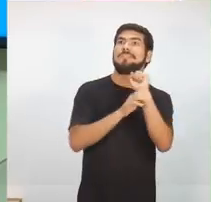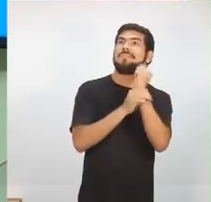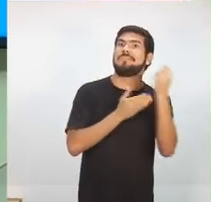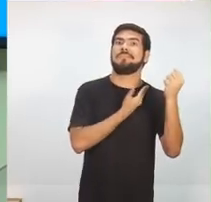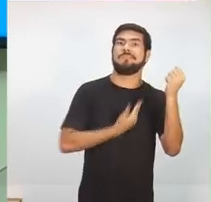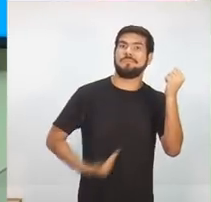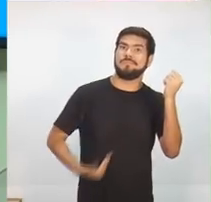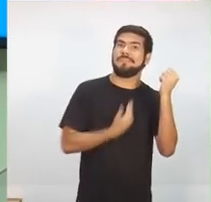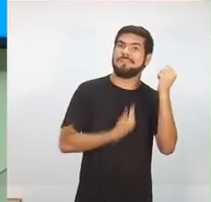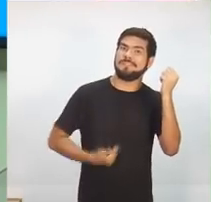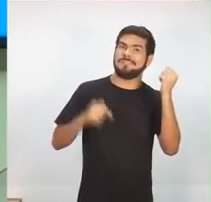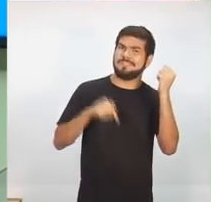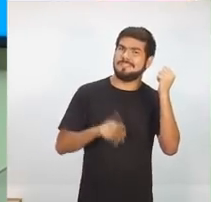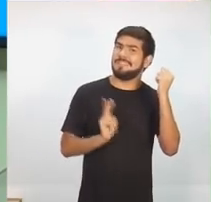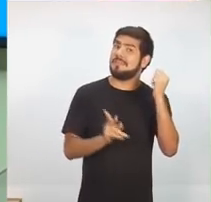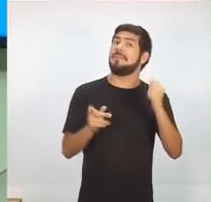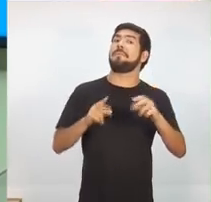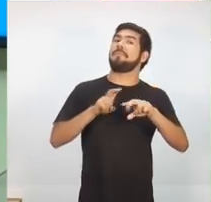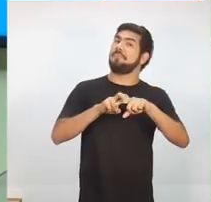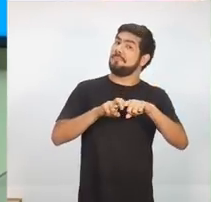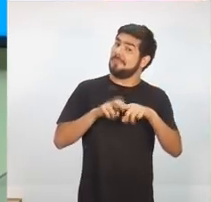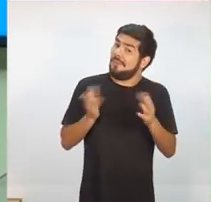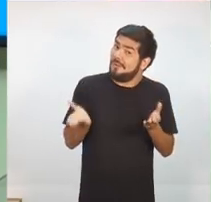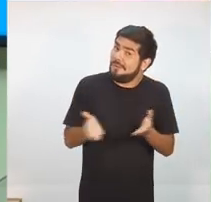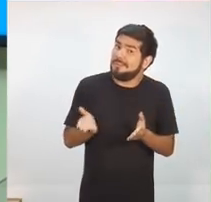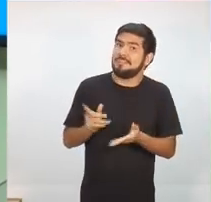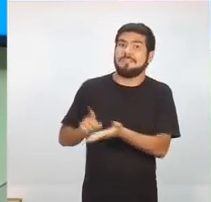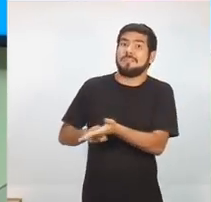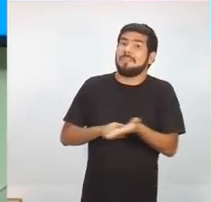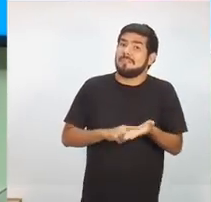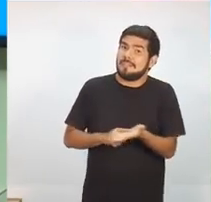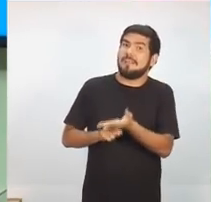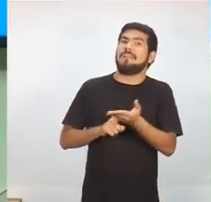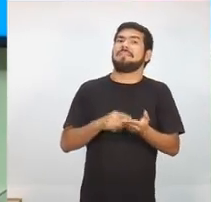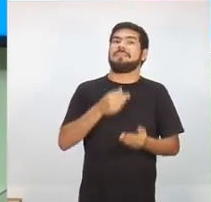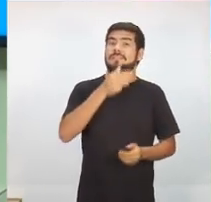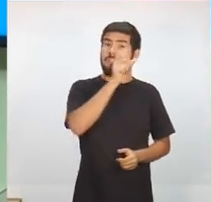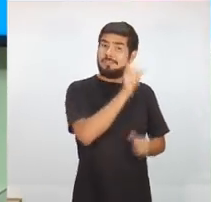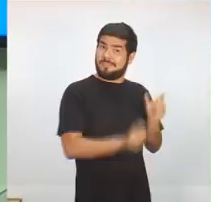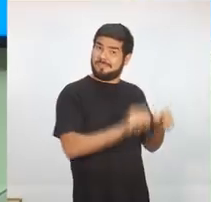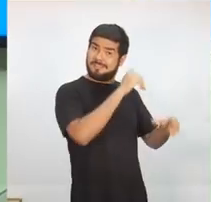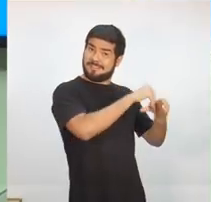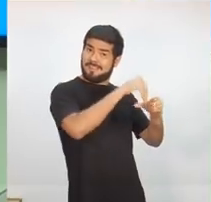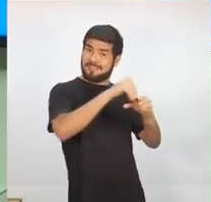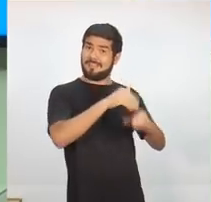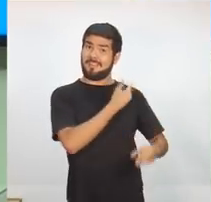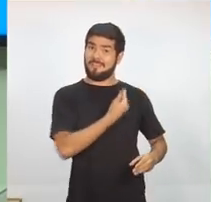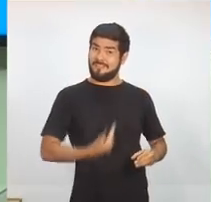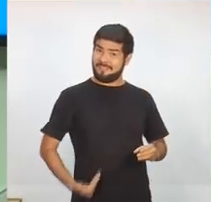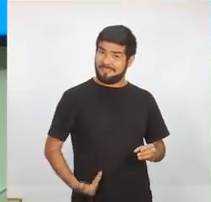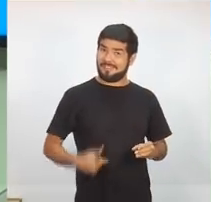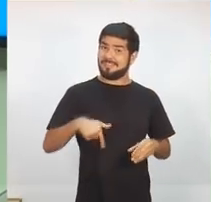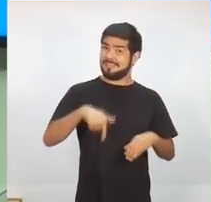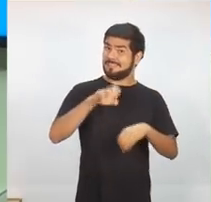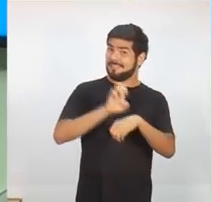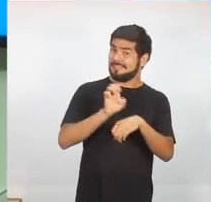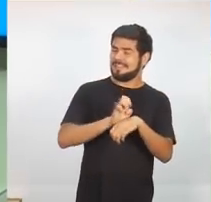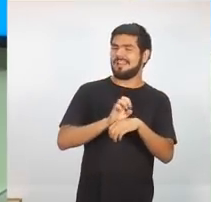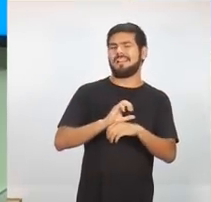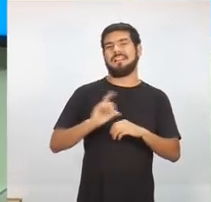nosso programa da comunidade. É por isso que hoje nós convidamos os candidatos a governo do Estado, depois de, claro,